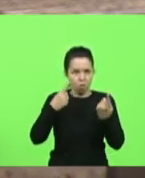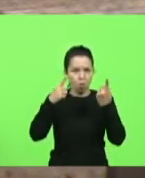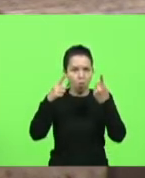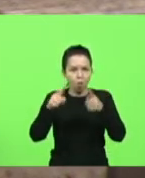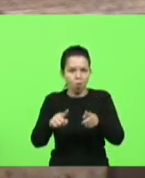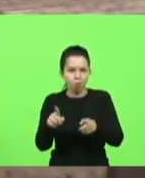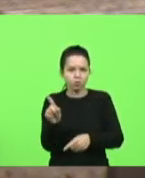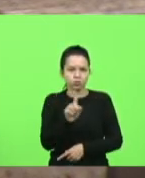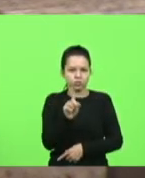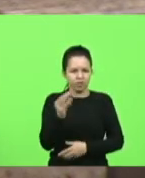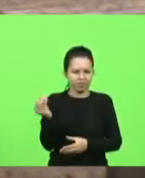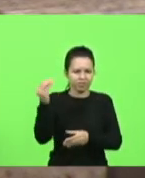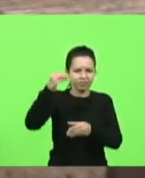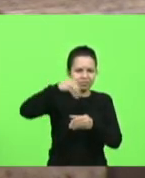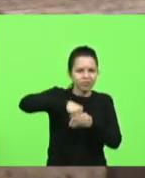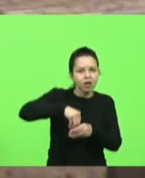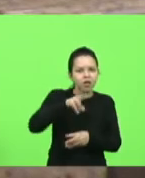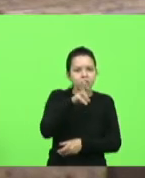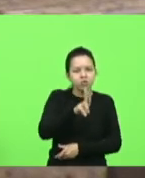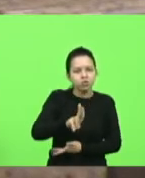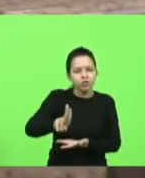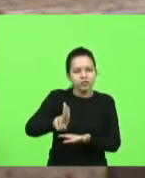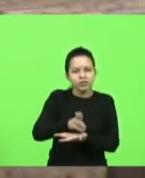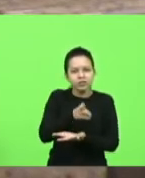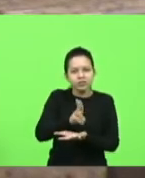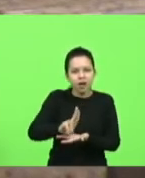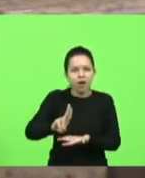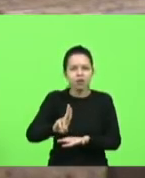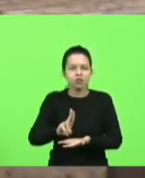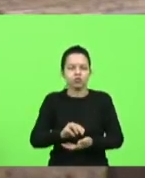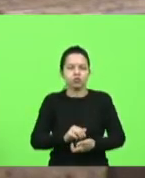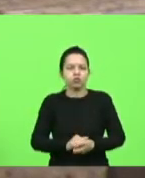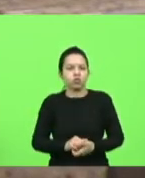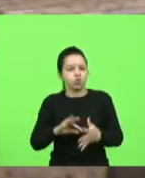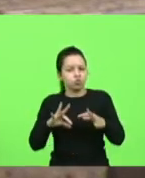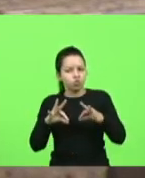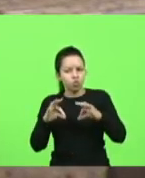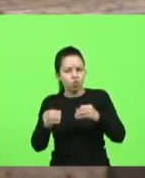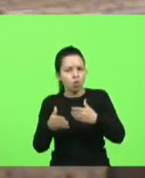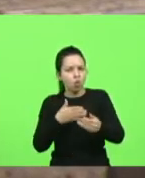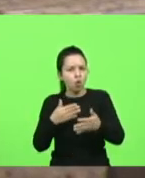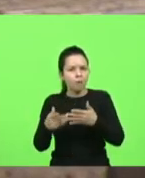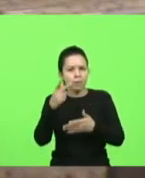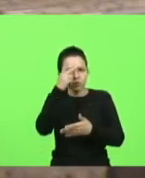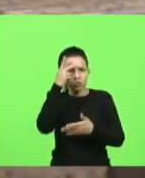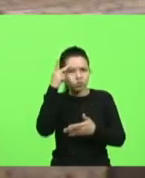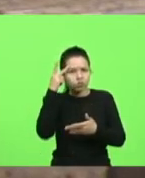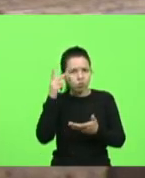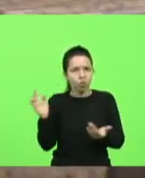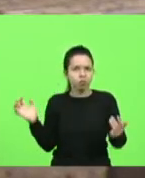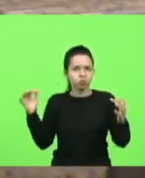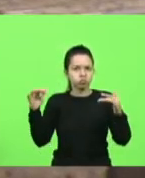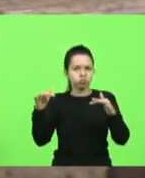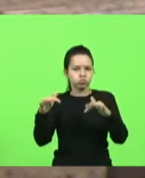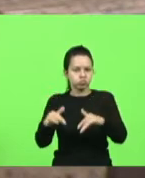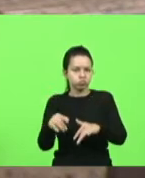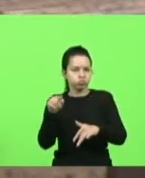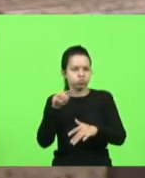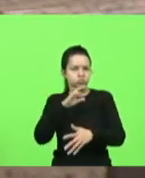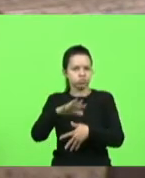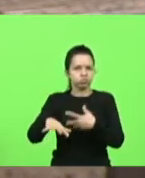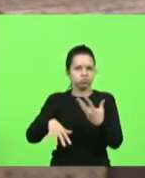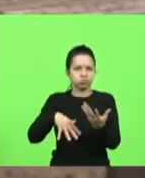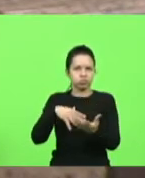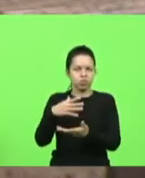agora dentro de universidade está aqui que é para todo mundo quem quiser ir lá ver essa sacanagem aqui um